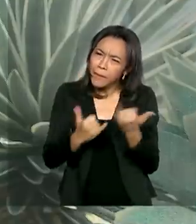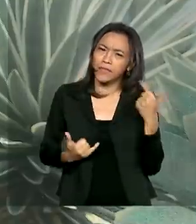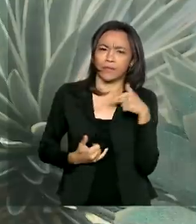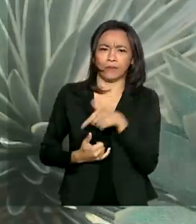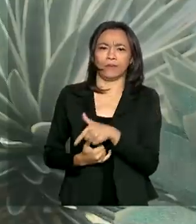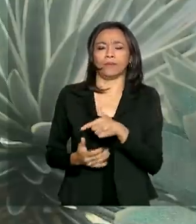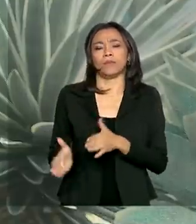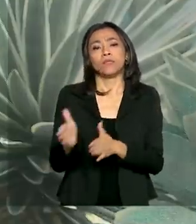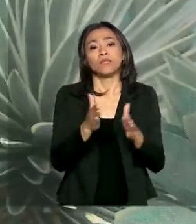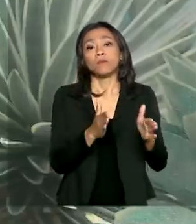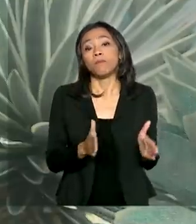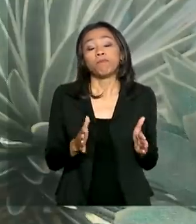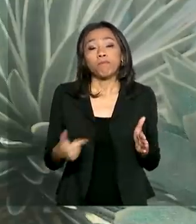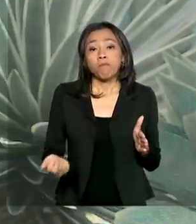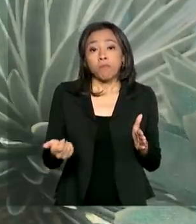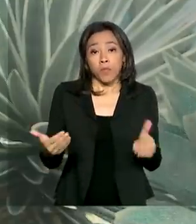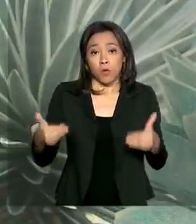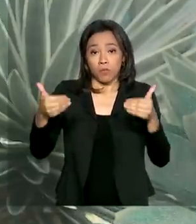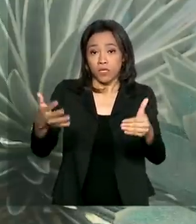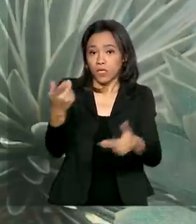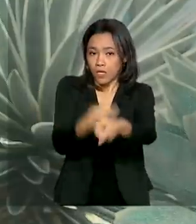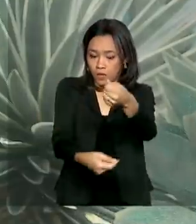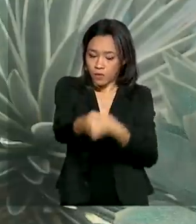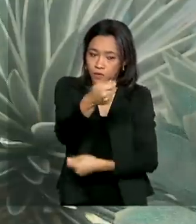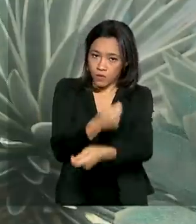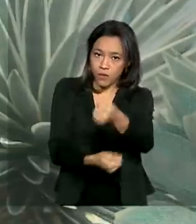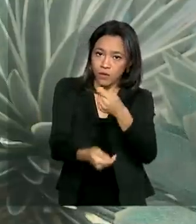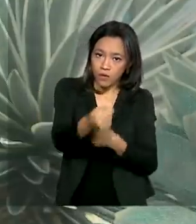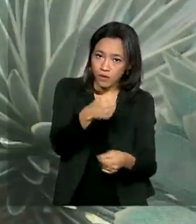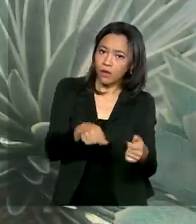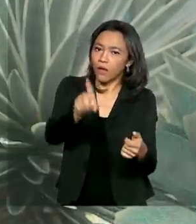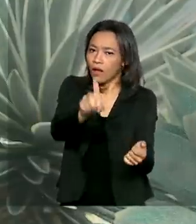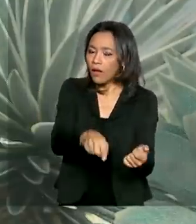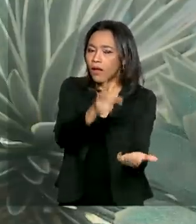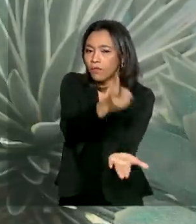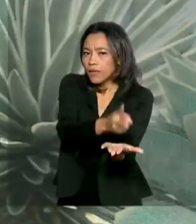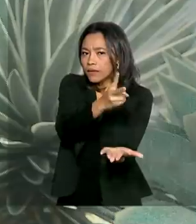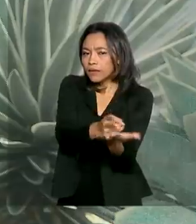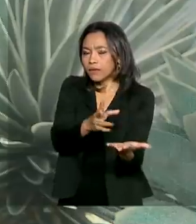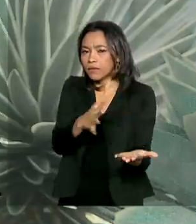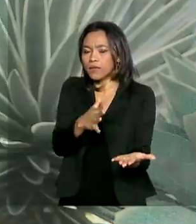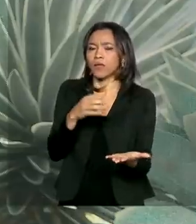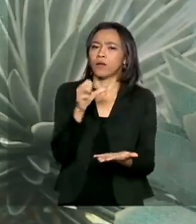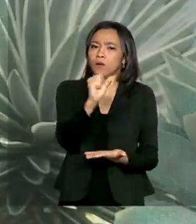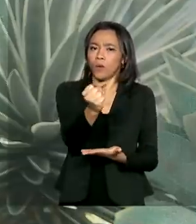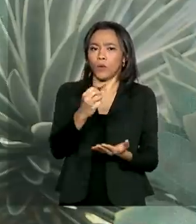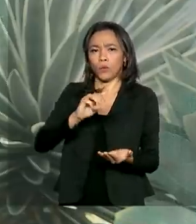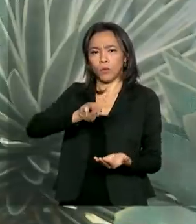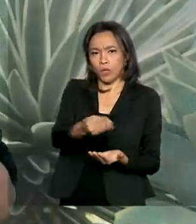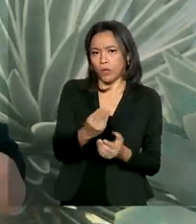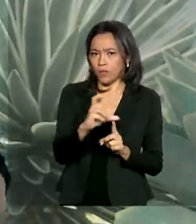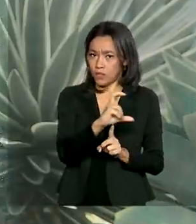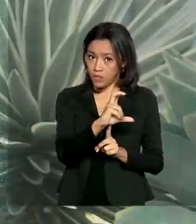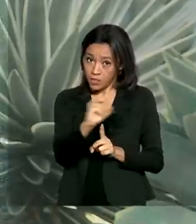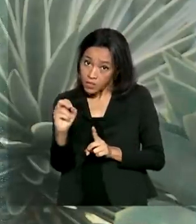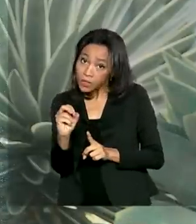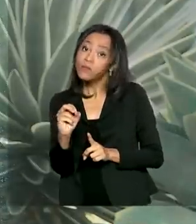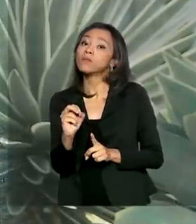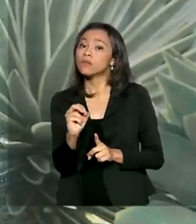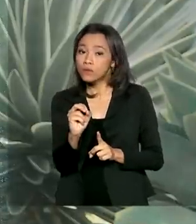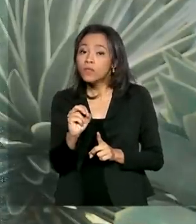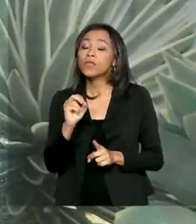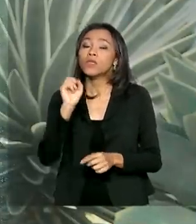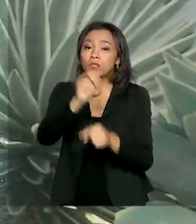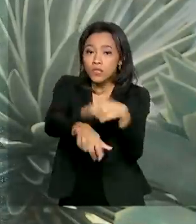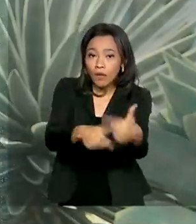a expectativa do Ministério da Economia é preservar pelo menos 8 milhões e meio de empregos e injetar nesse